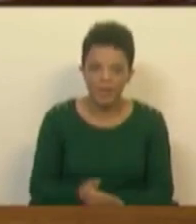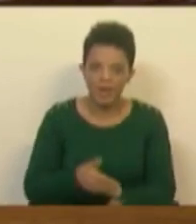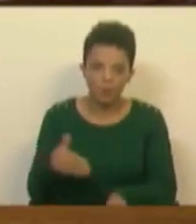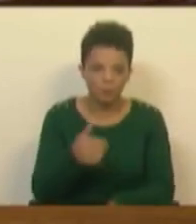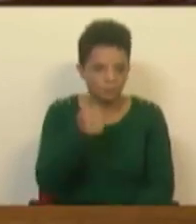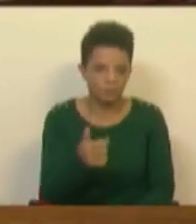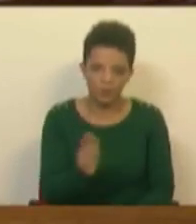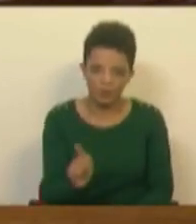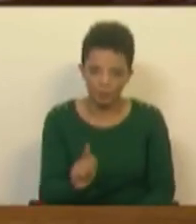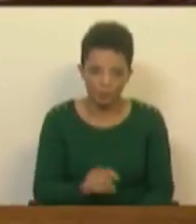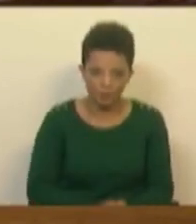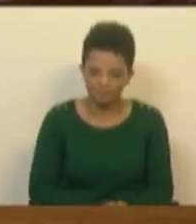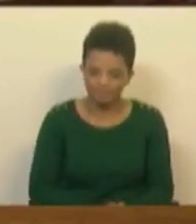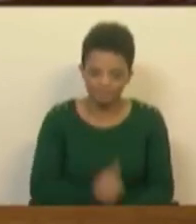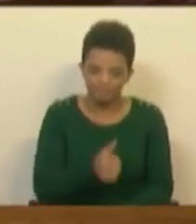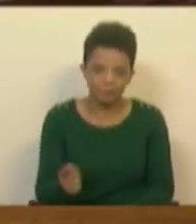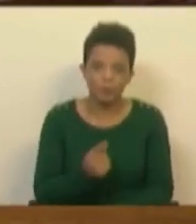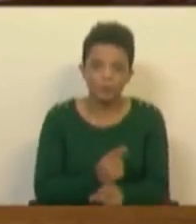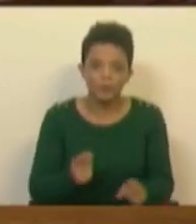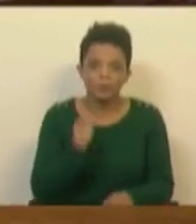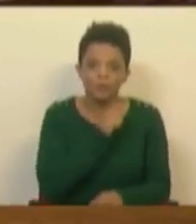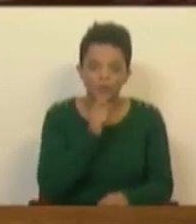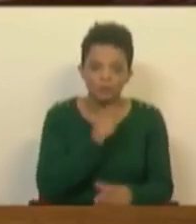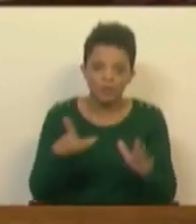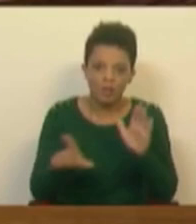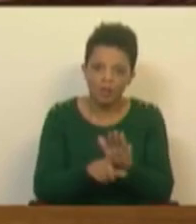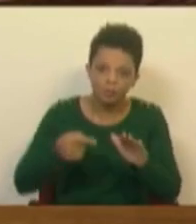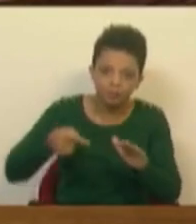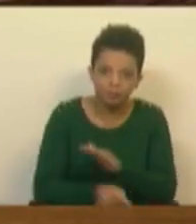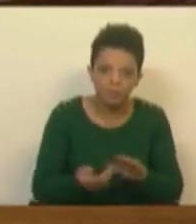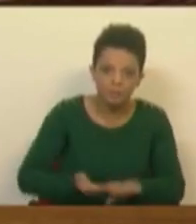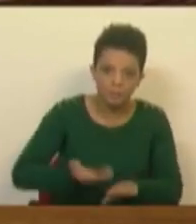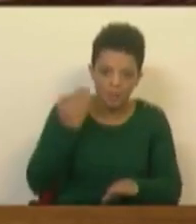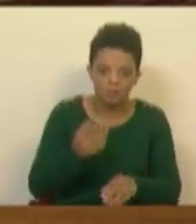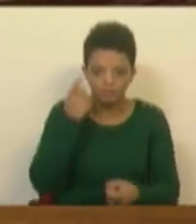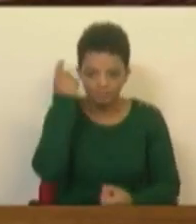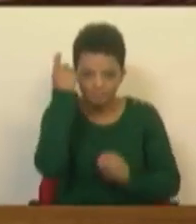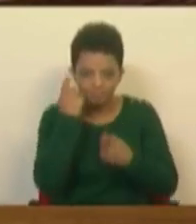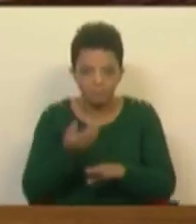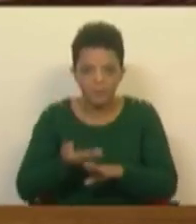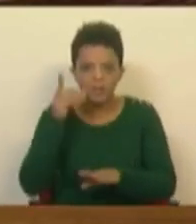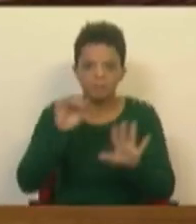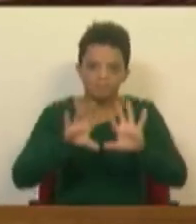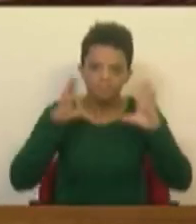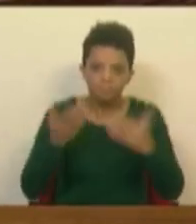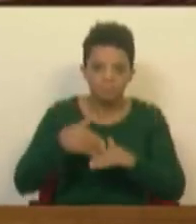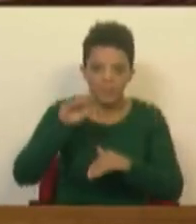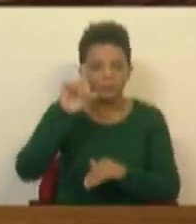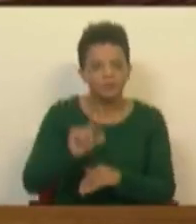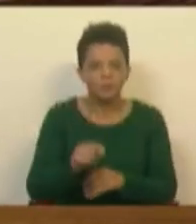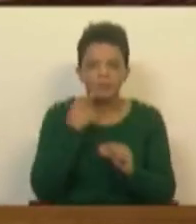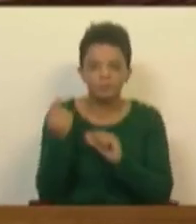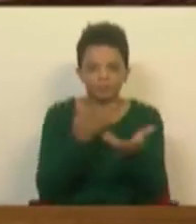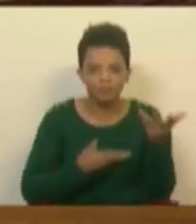hora porque poderíamos ter tido um processo legislativo mais profundo, mais refletido e mais abrangente, e acima de tudo mais